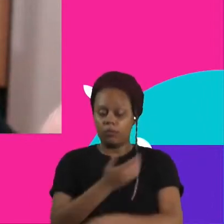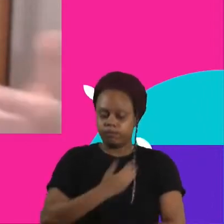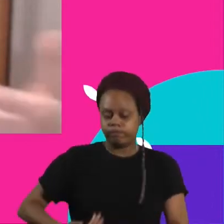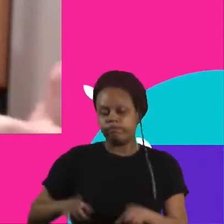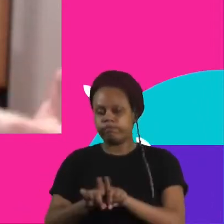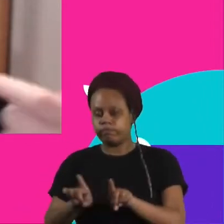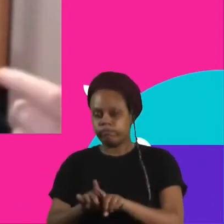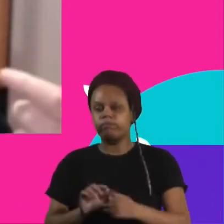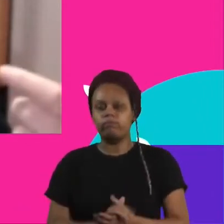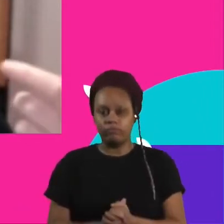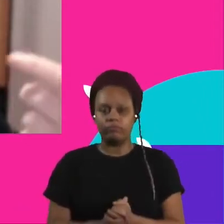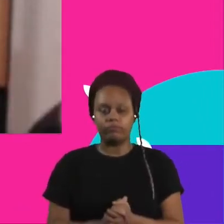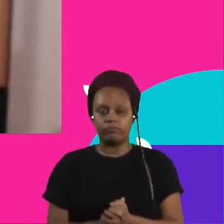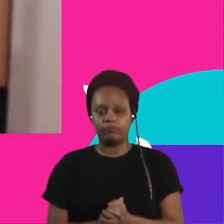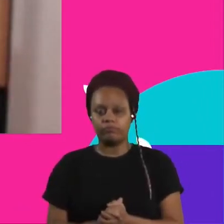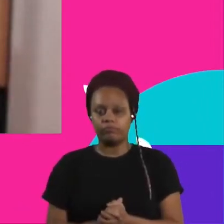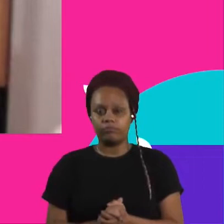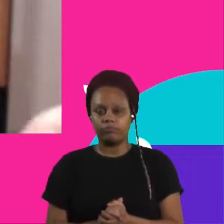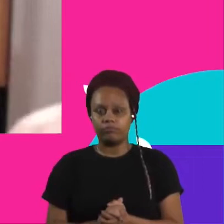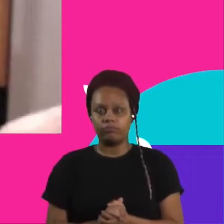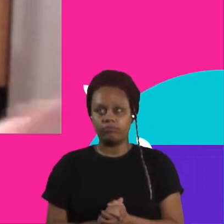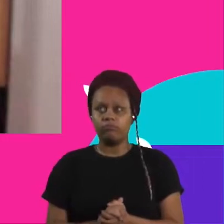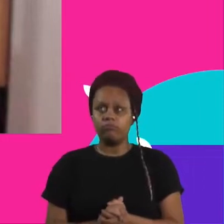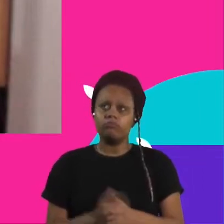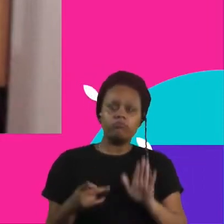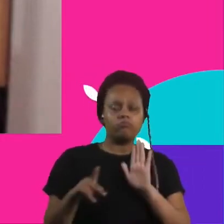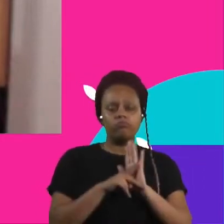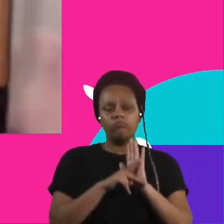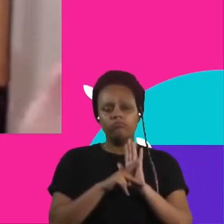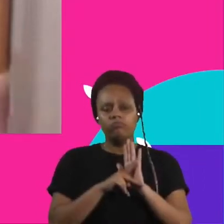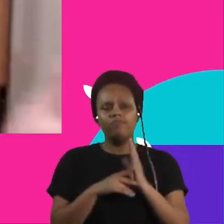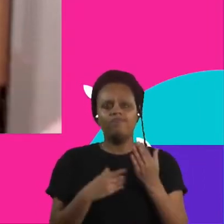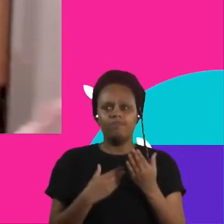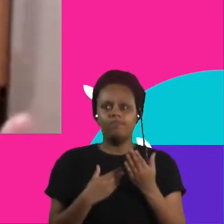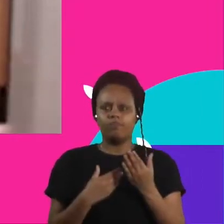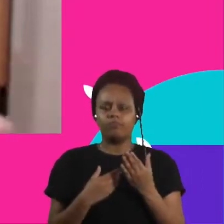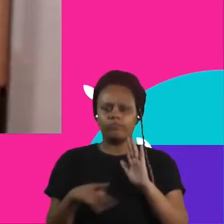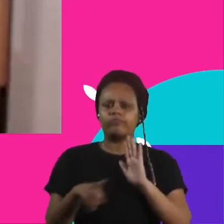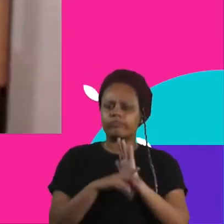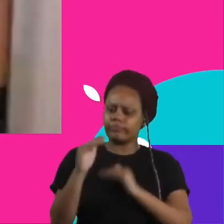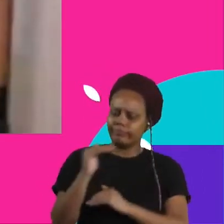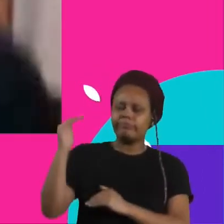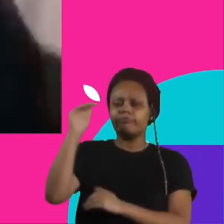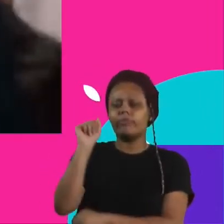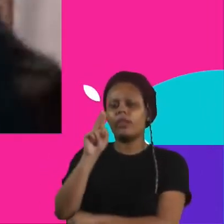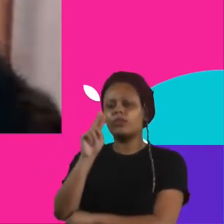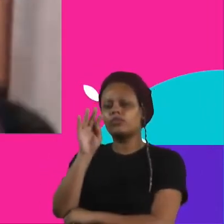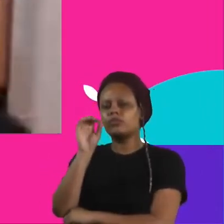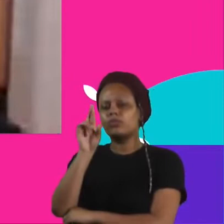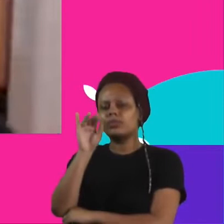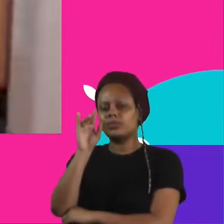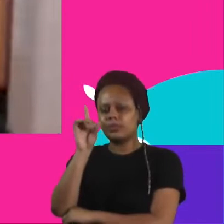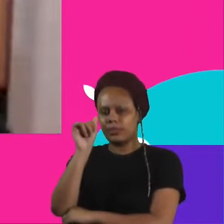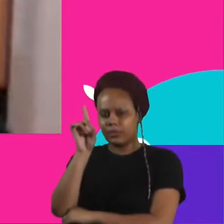e os próprios, as autoridades, muitas vezes, né? Então a